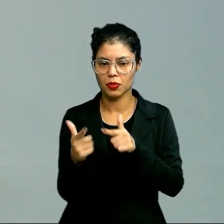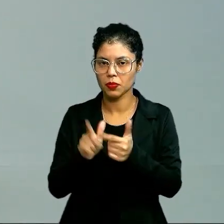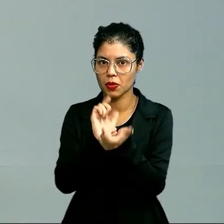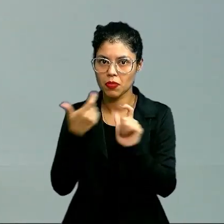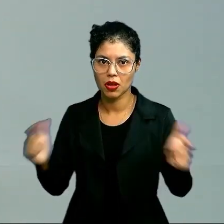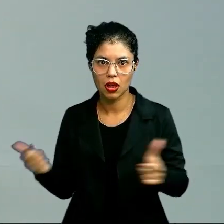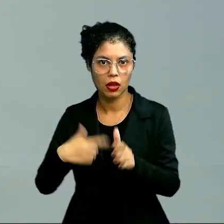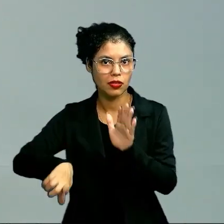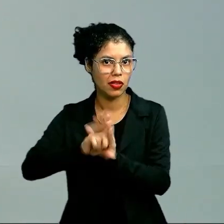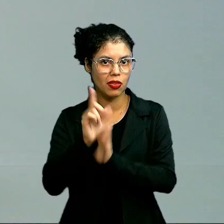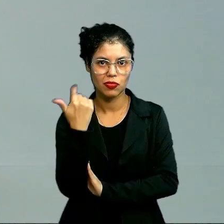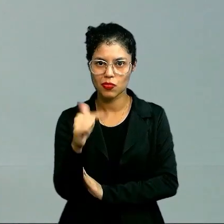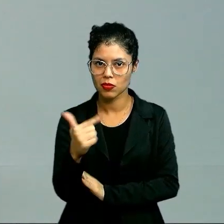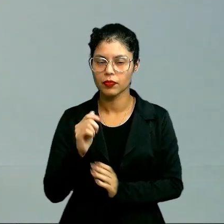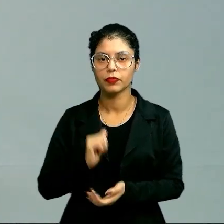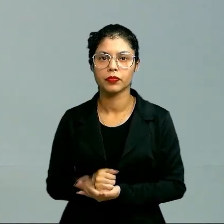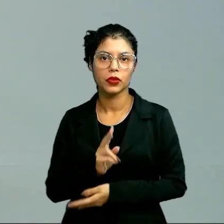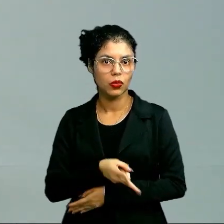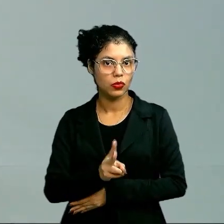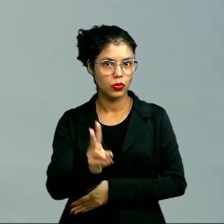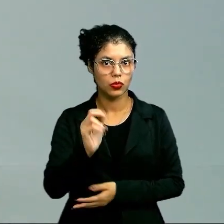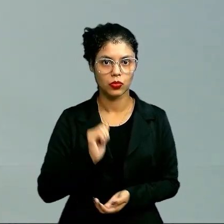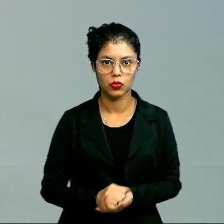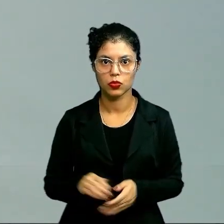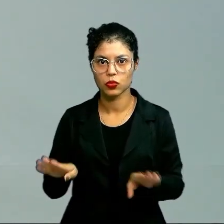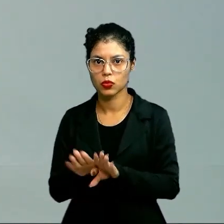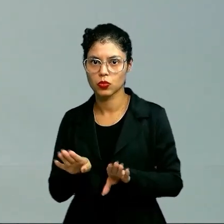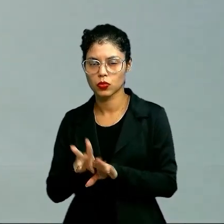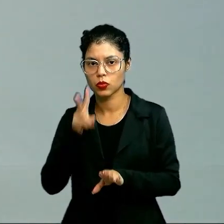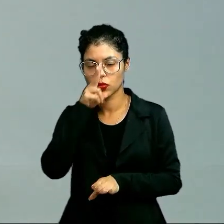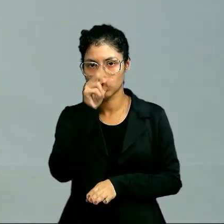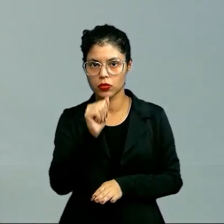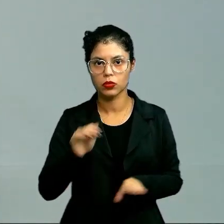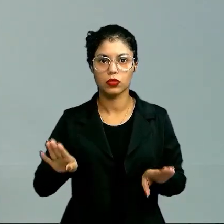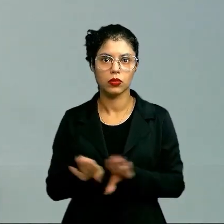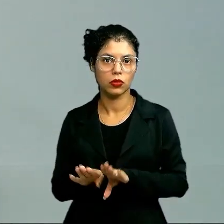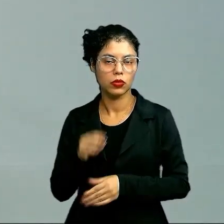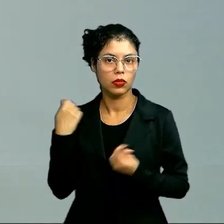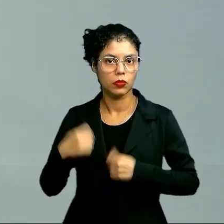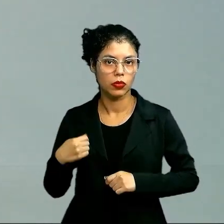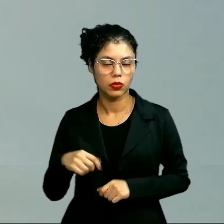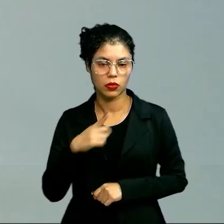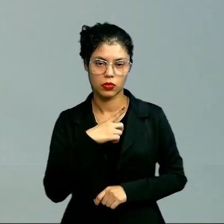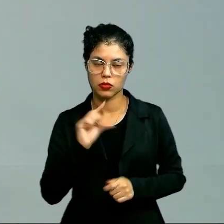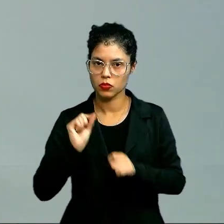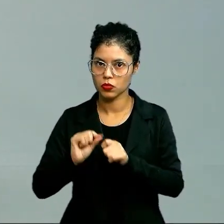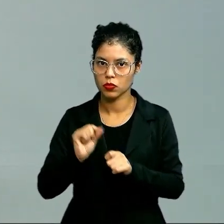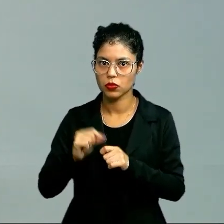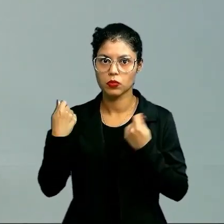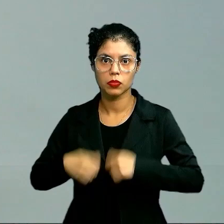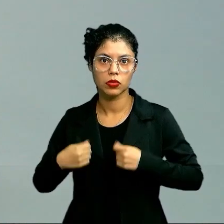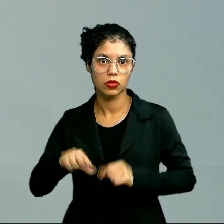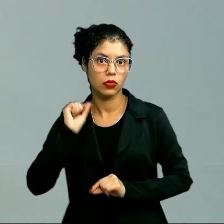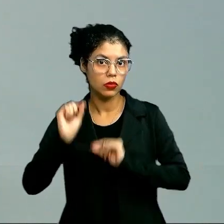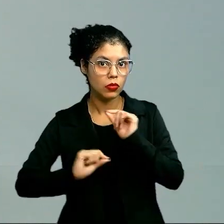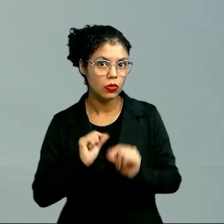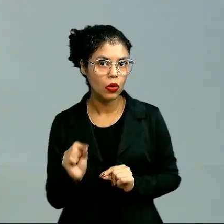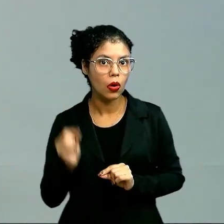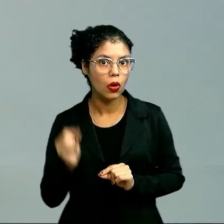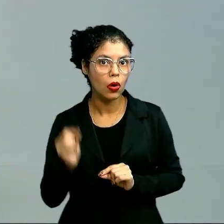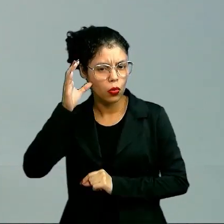e sem rei, prevalece a lei do mais forte. Então, que precisa ser feito? Precisa que, com o